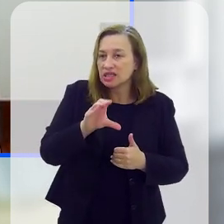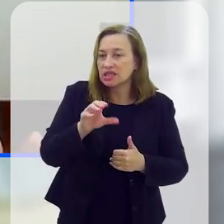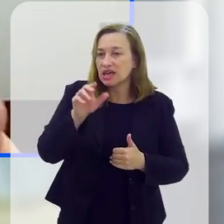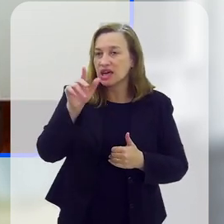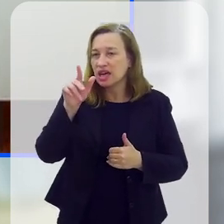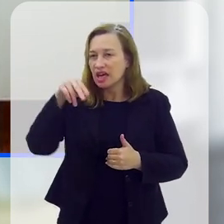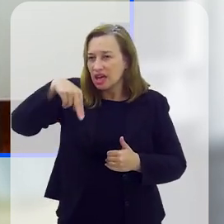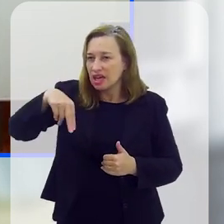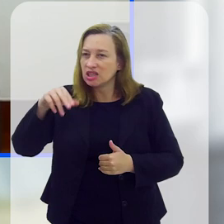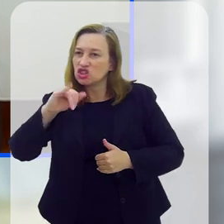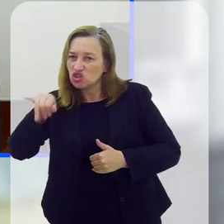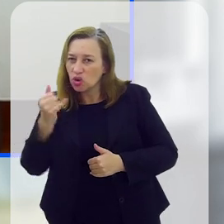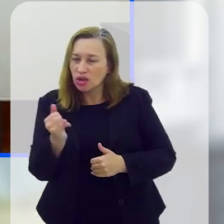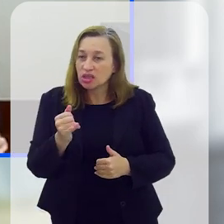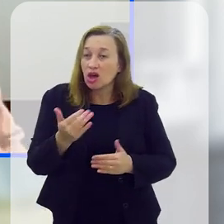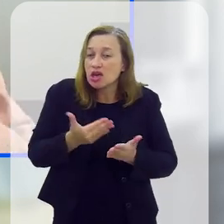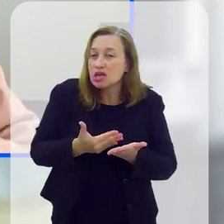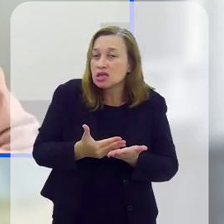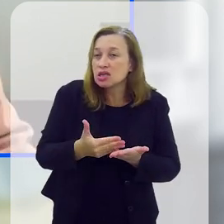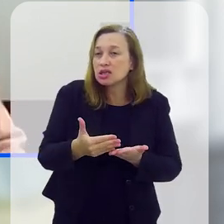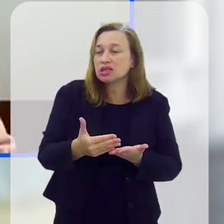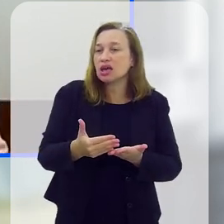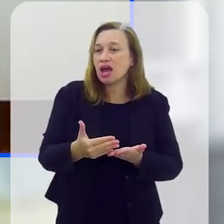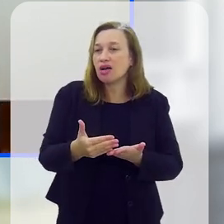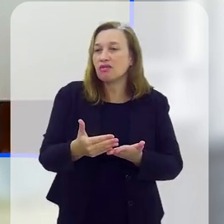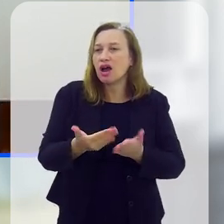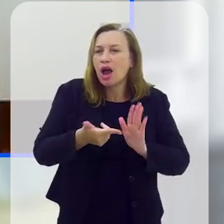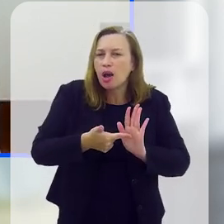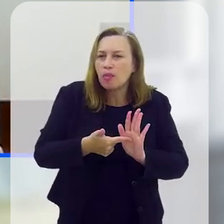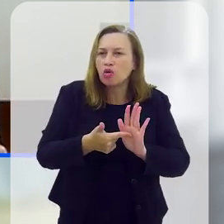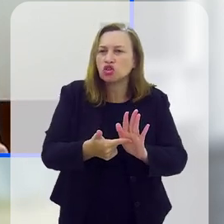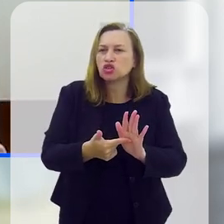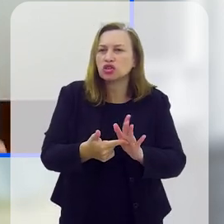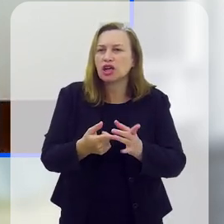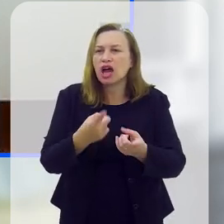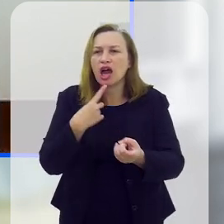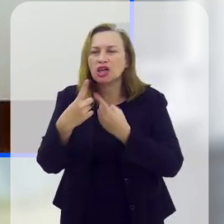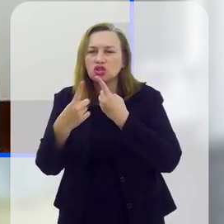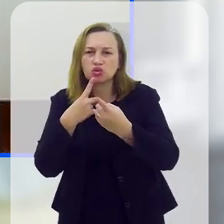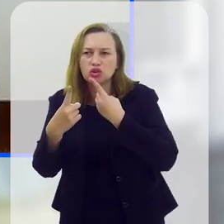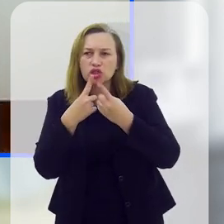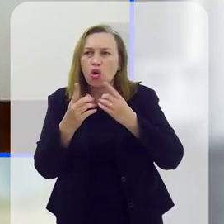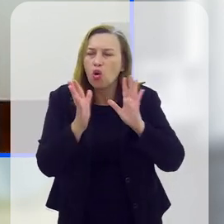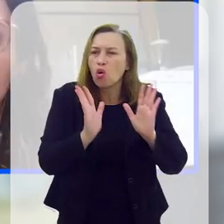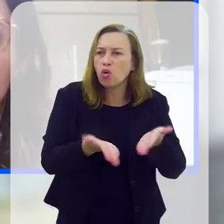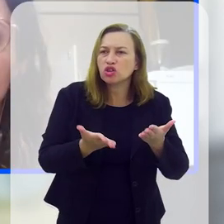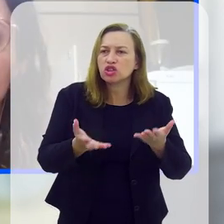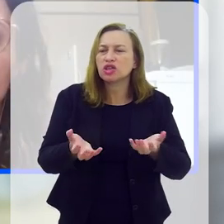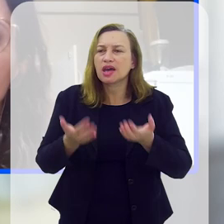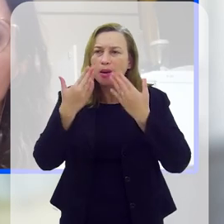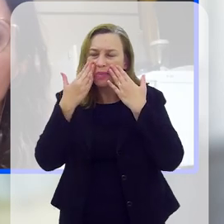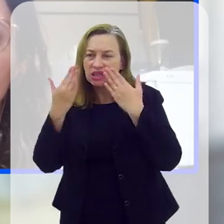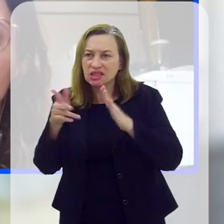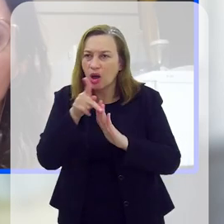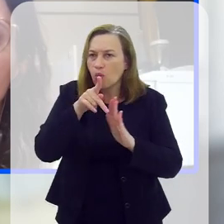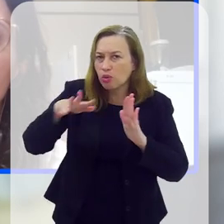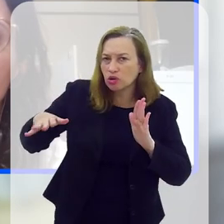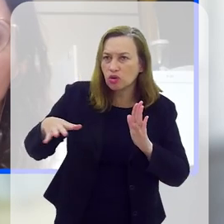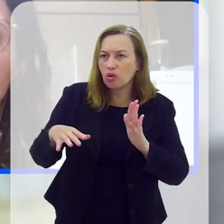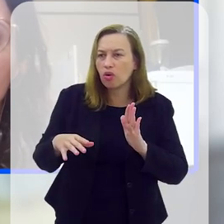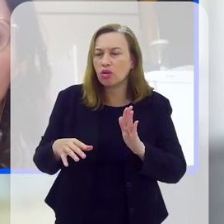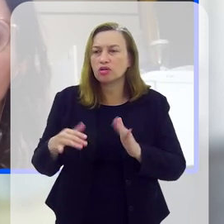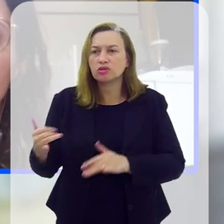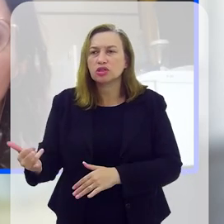Brasil, e o CNJ começava também a proceder a esse debate. Hoje a gente quer